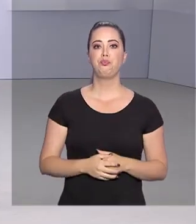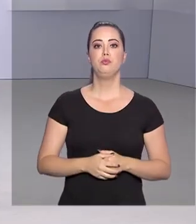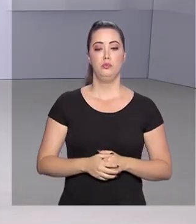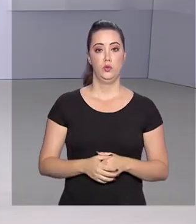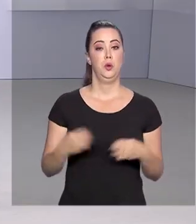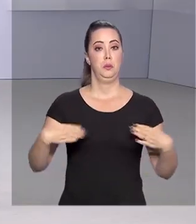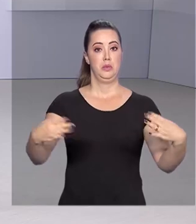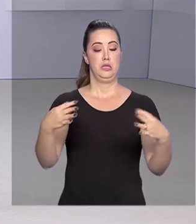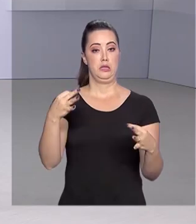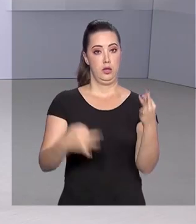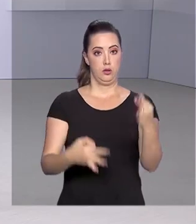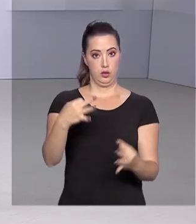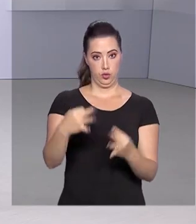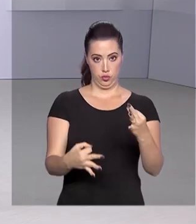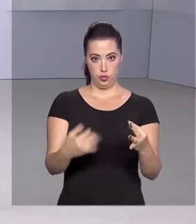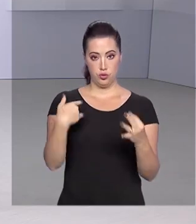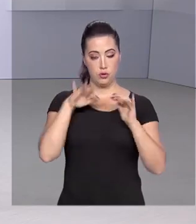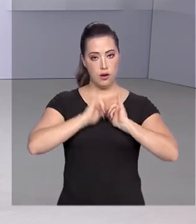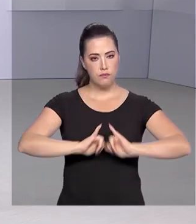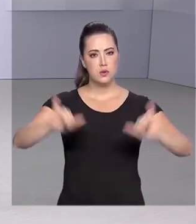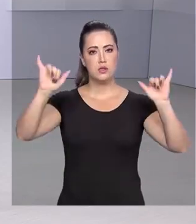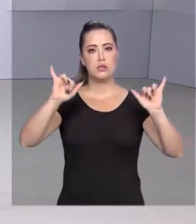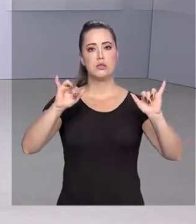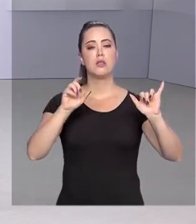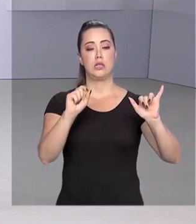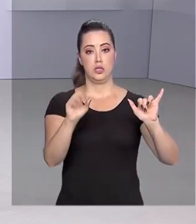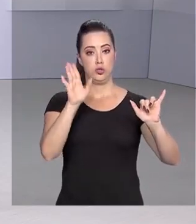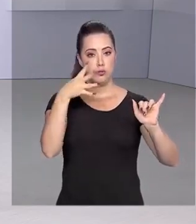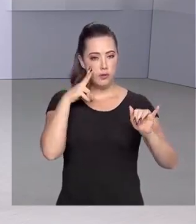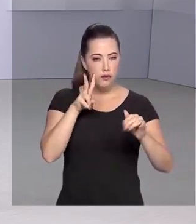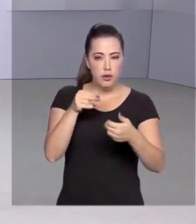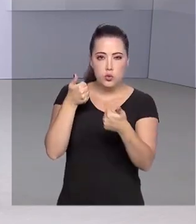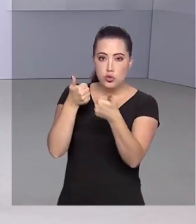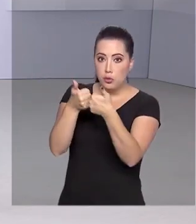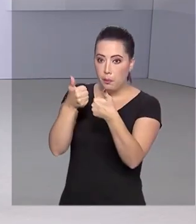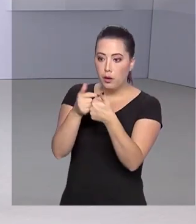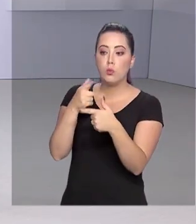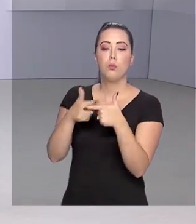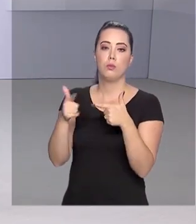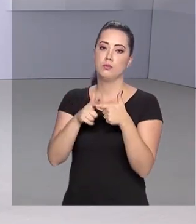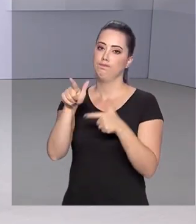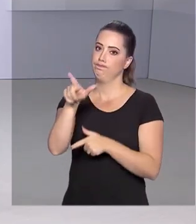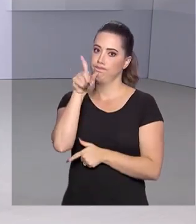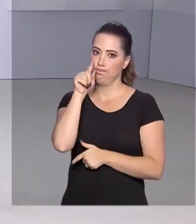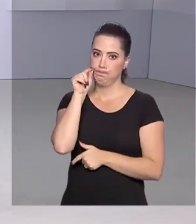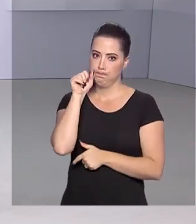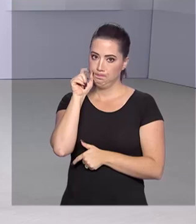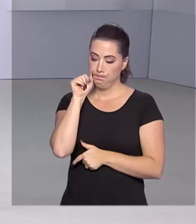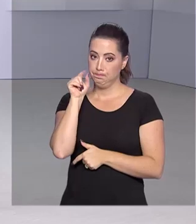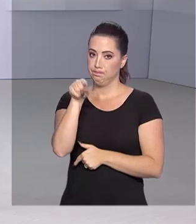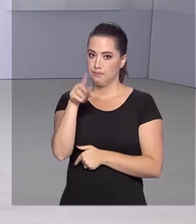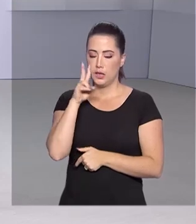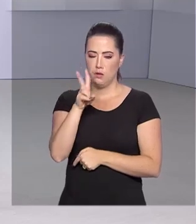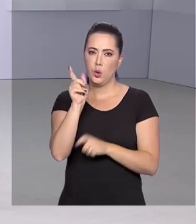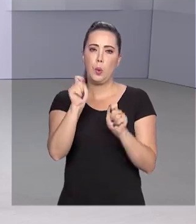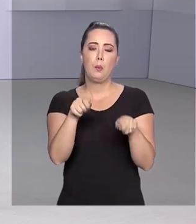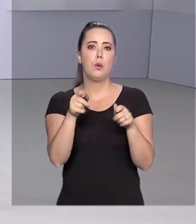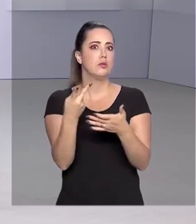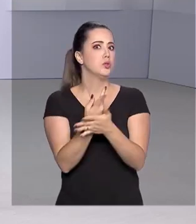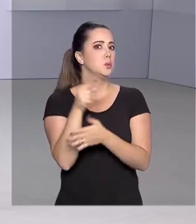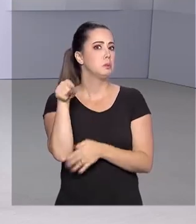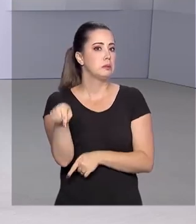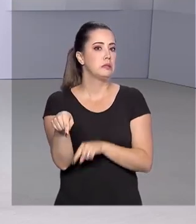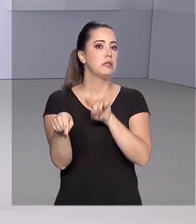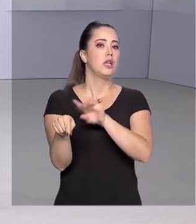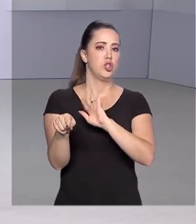Segurança Pública acaba de divulgar nota em que afirma que está acompanhando a situação no Ceará e analisando as providências que podem ser tomadas.